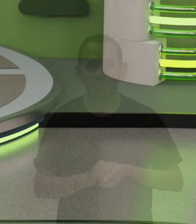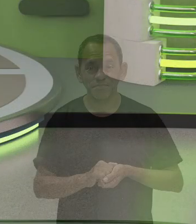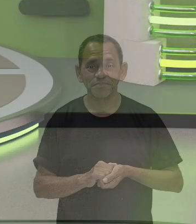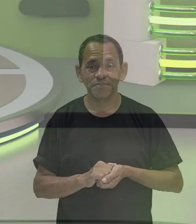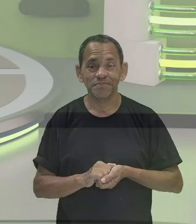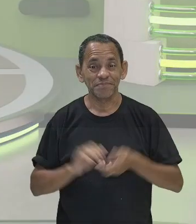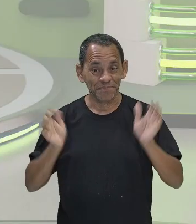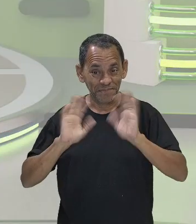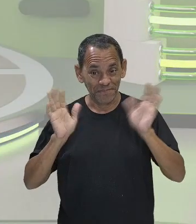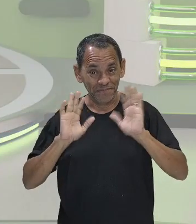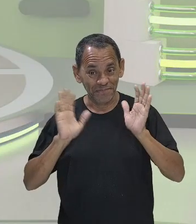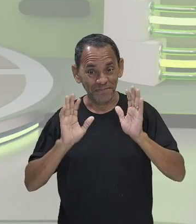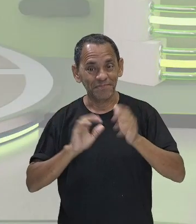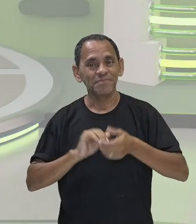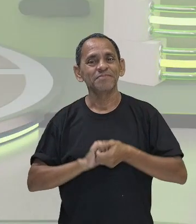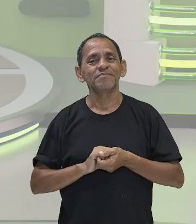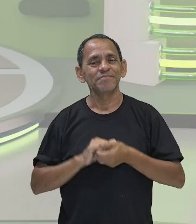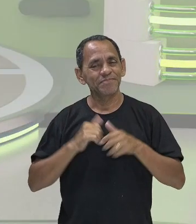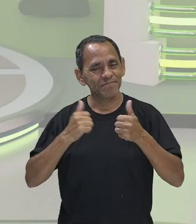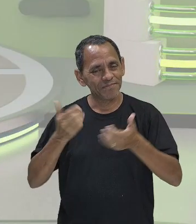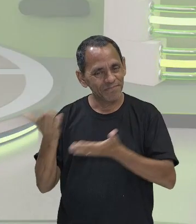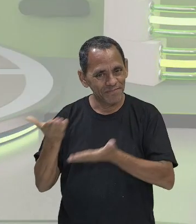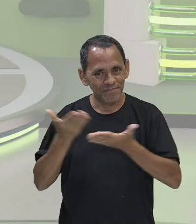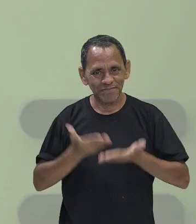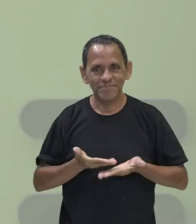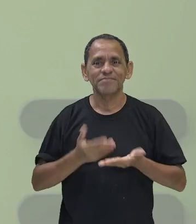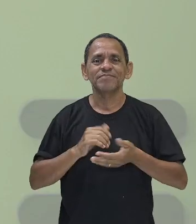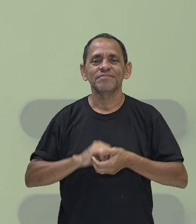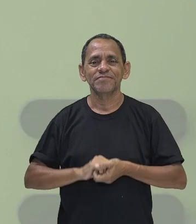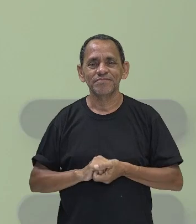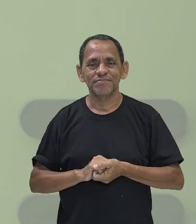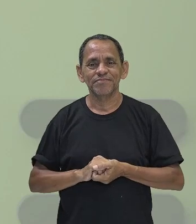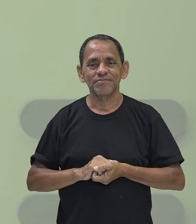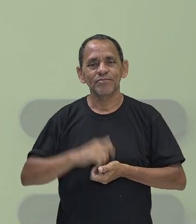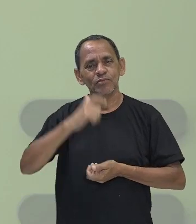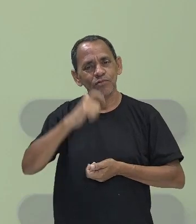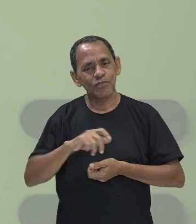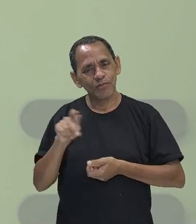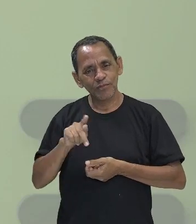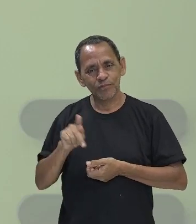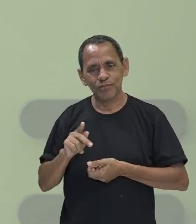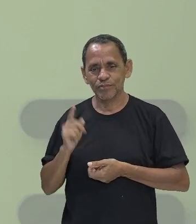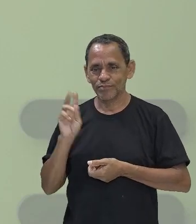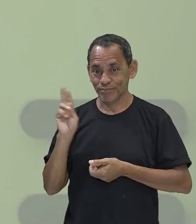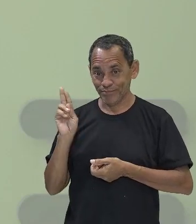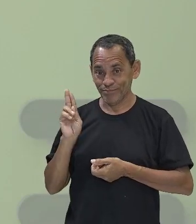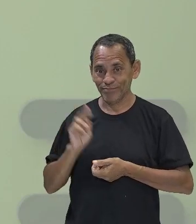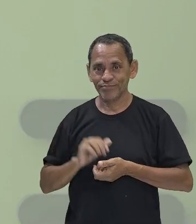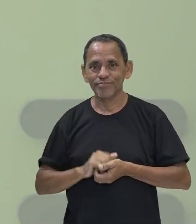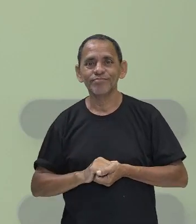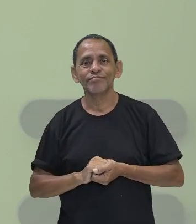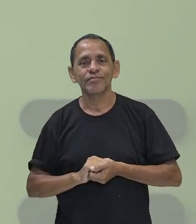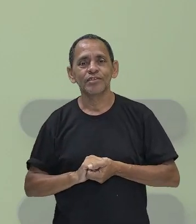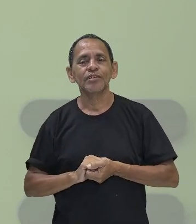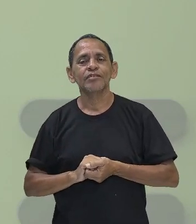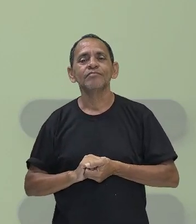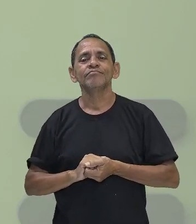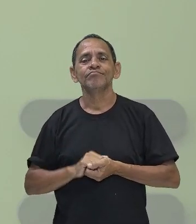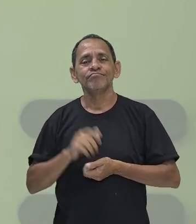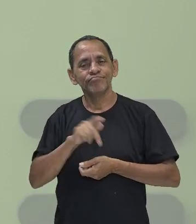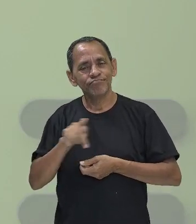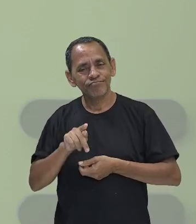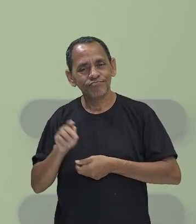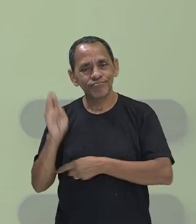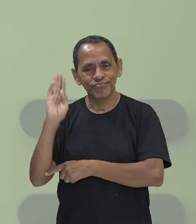Olá, como vão todos? Sejam muito bem-vindos. Eu sou a professora Cristiane Oliveira, sua professora de Biologia, e